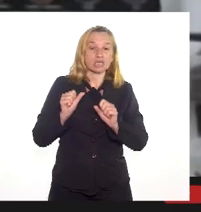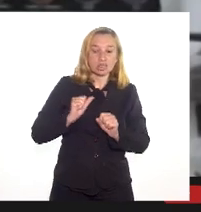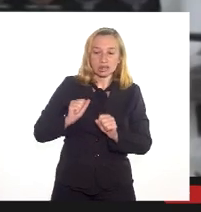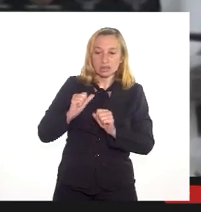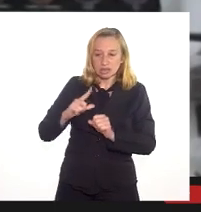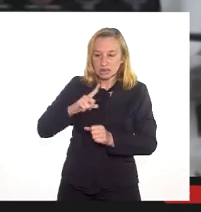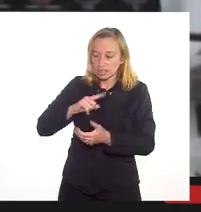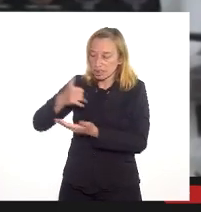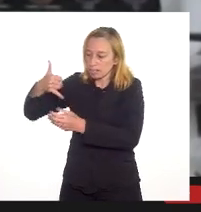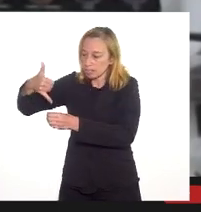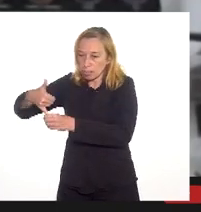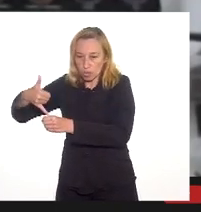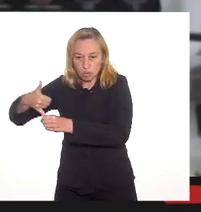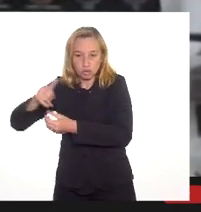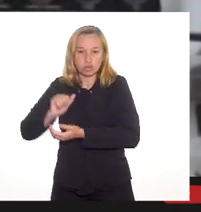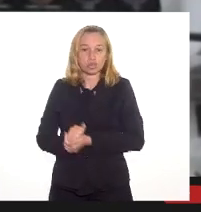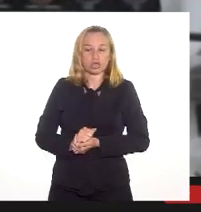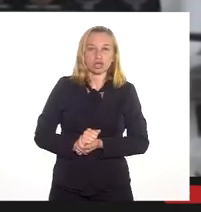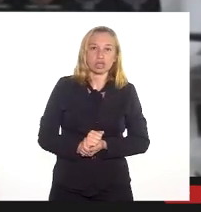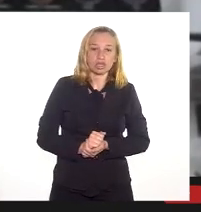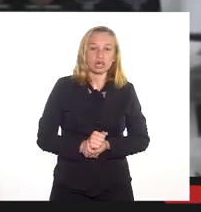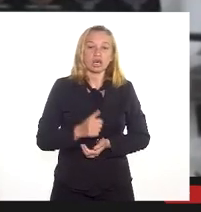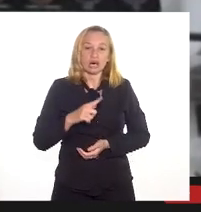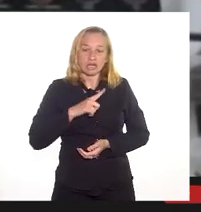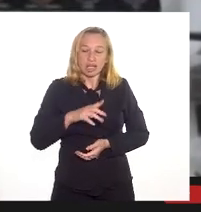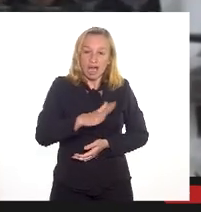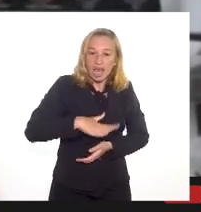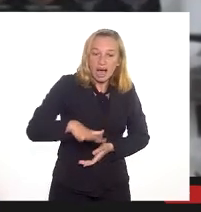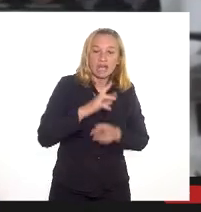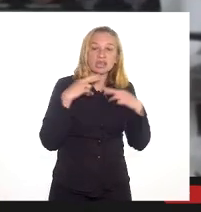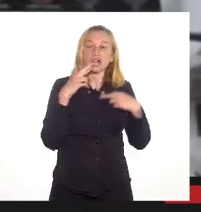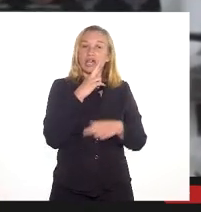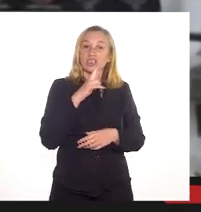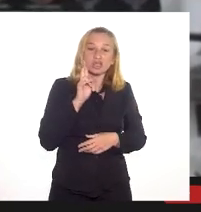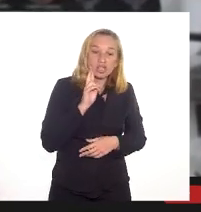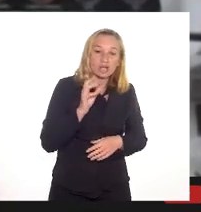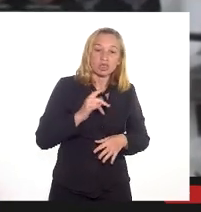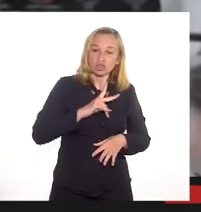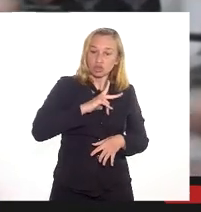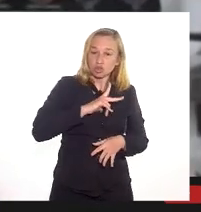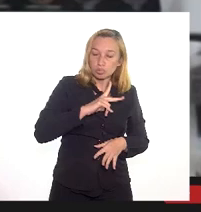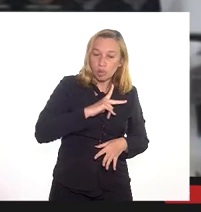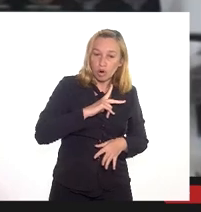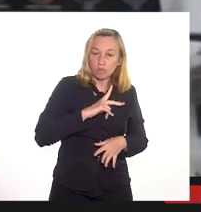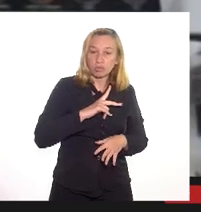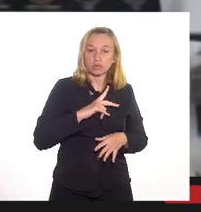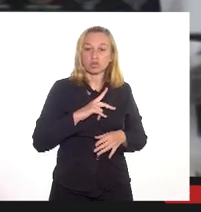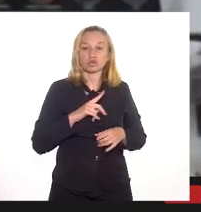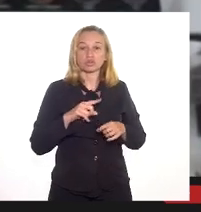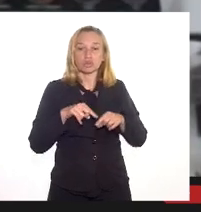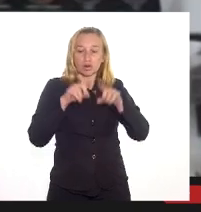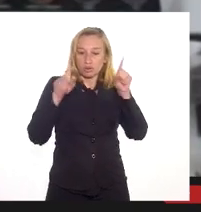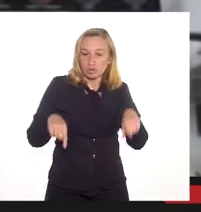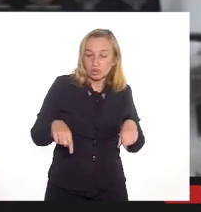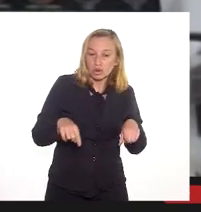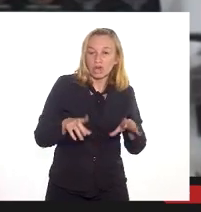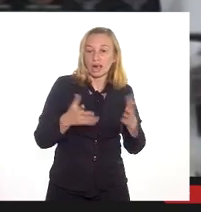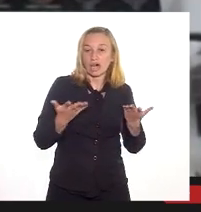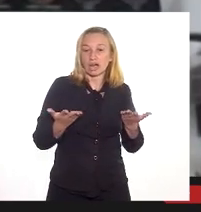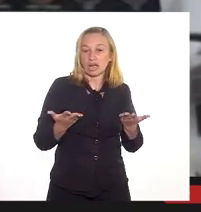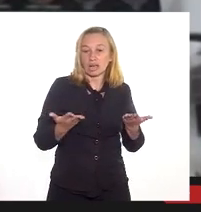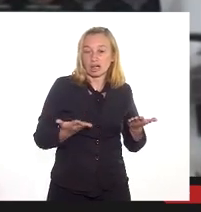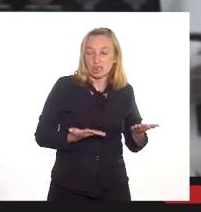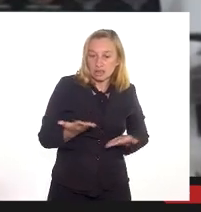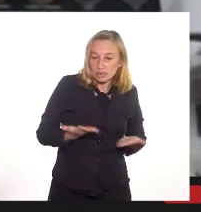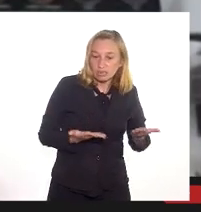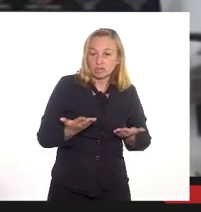abastecimento, da gente ter áreas de restaurante para que os próprios funcionários, os usuários dessa área possam se